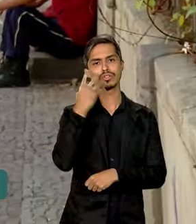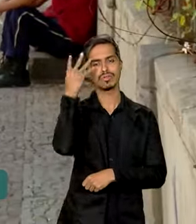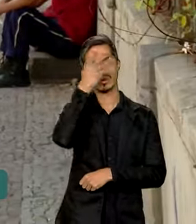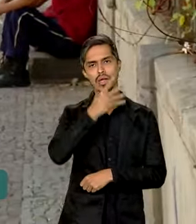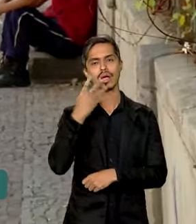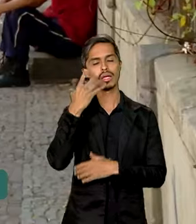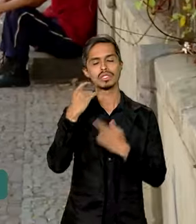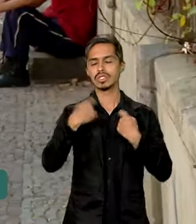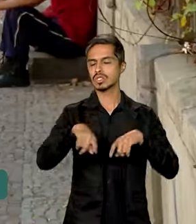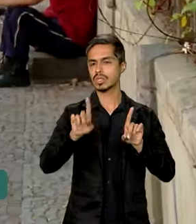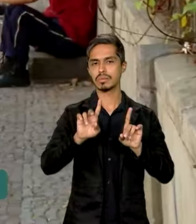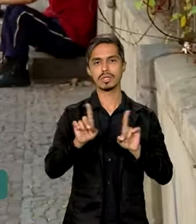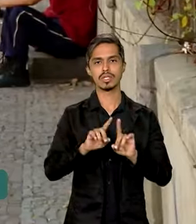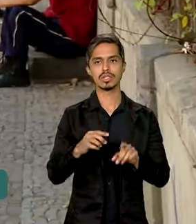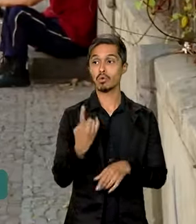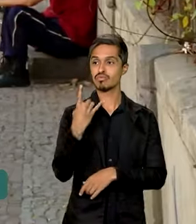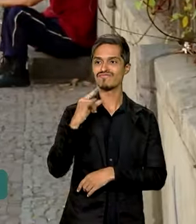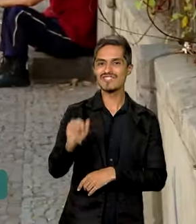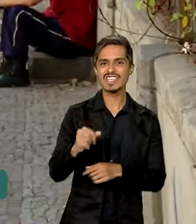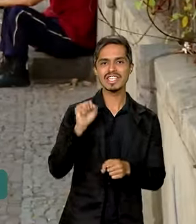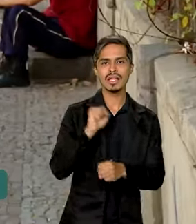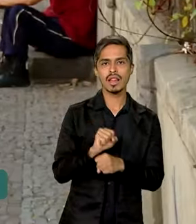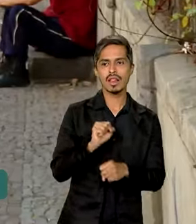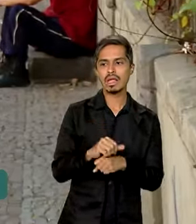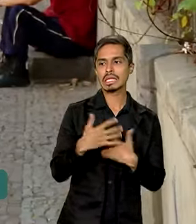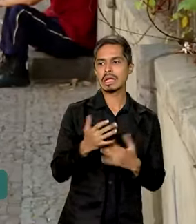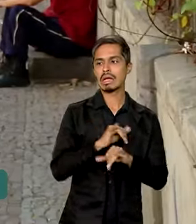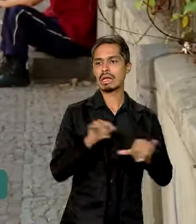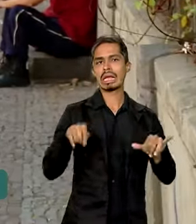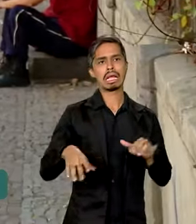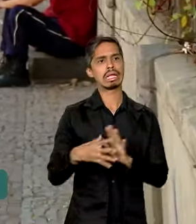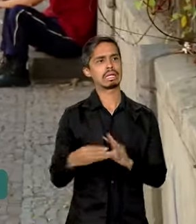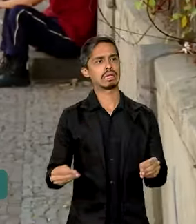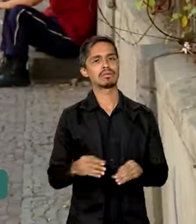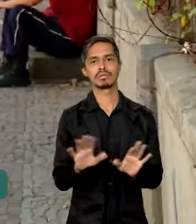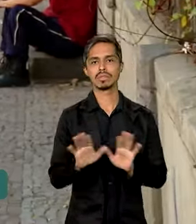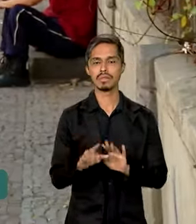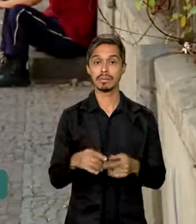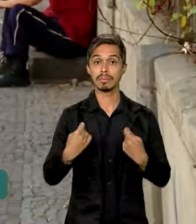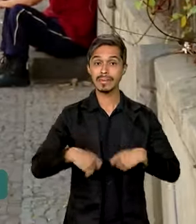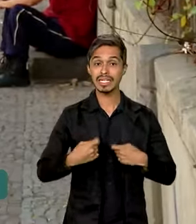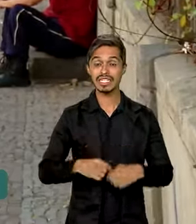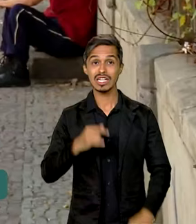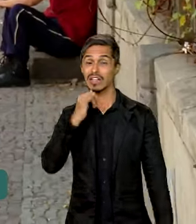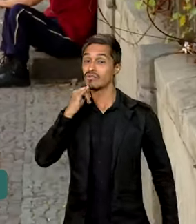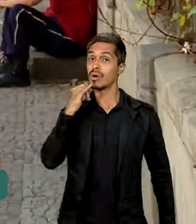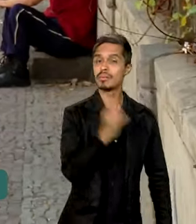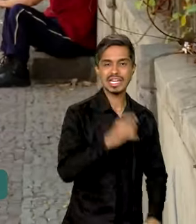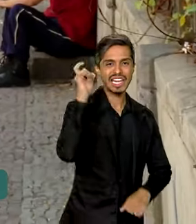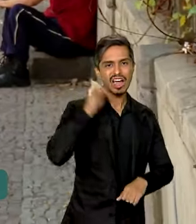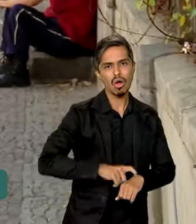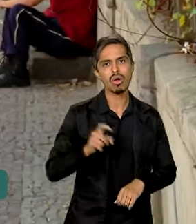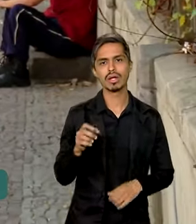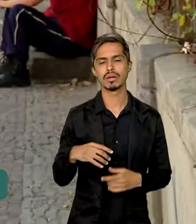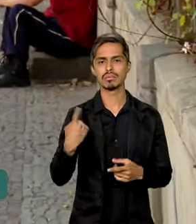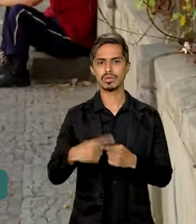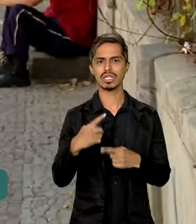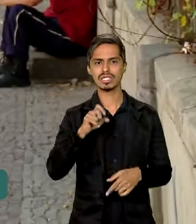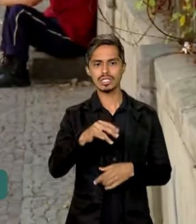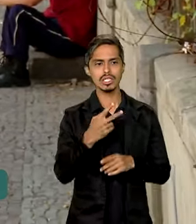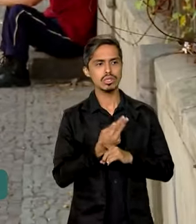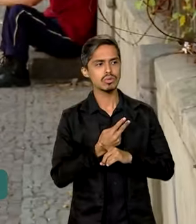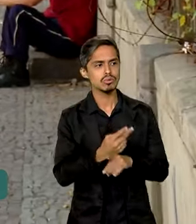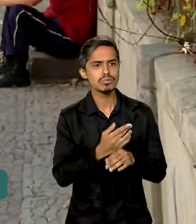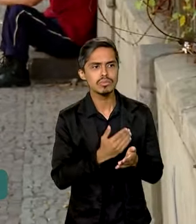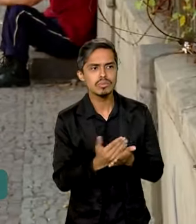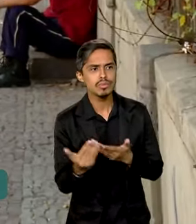para comunicar o desaparecimento de uma criança ou adolescente. Pelo contrário, é preciso informar o quanto antes, porque quanto mais cedo começarem as